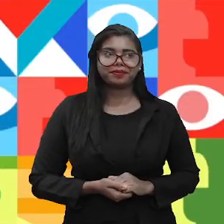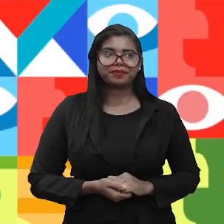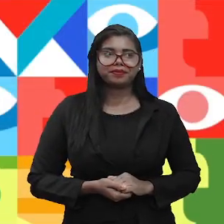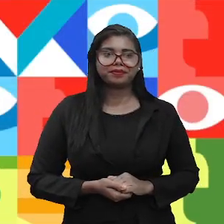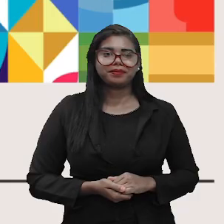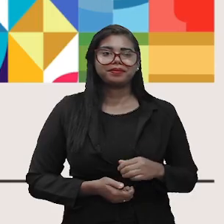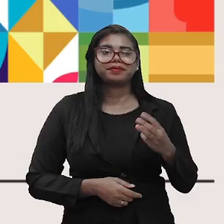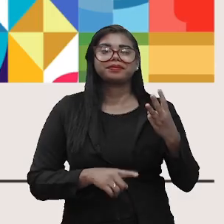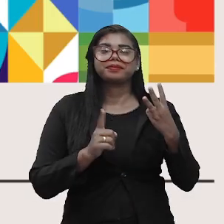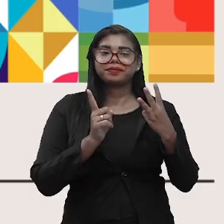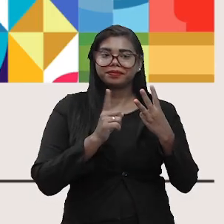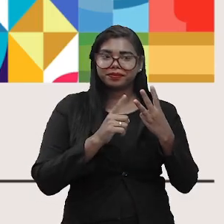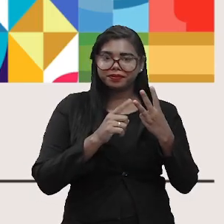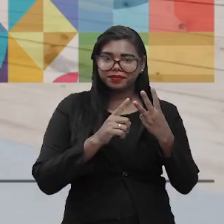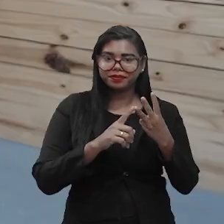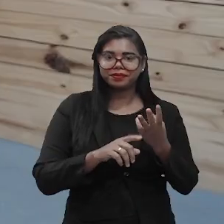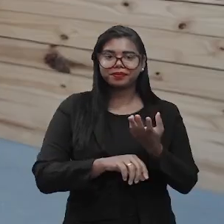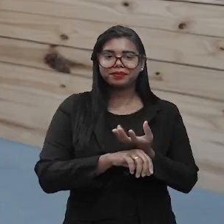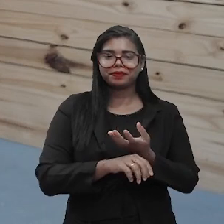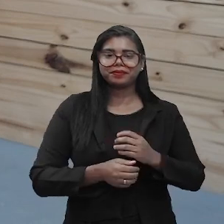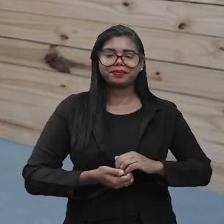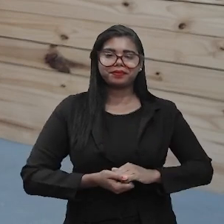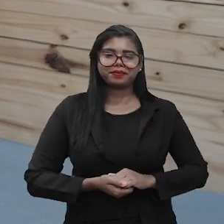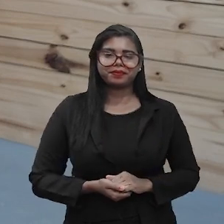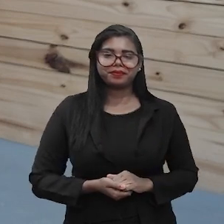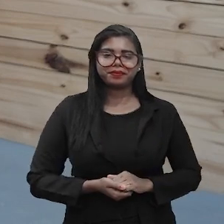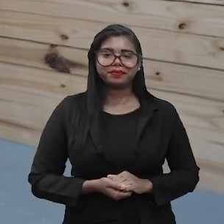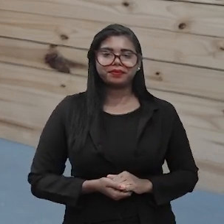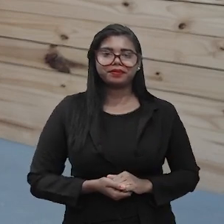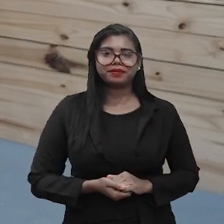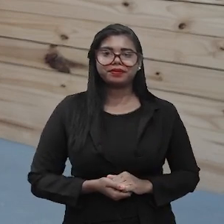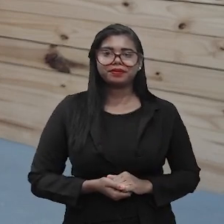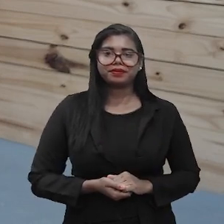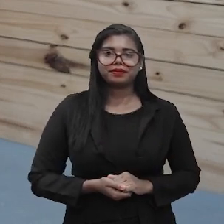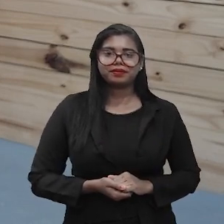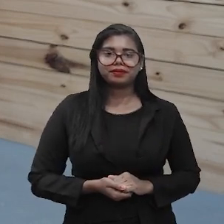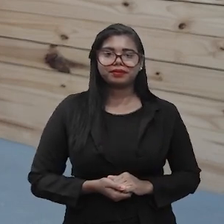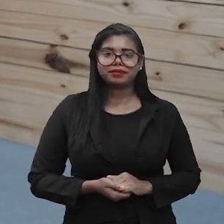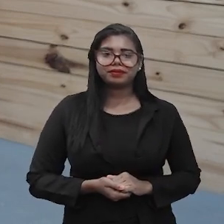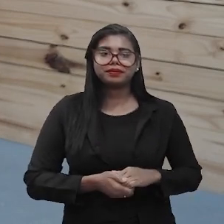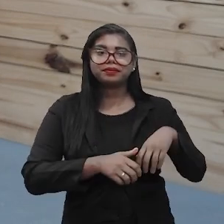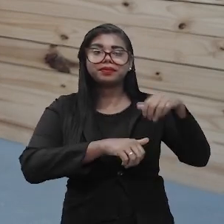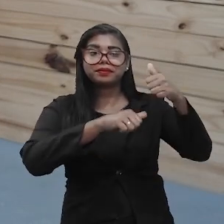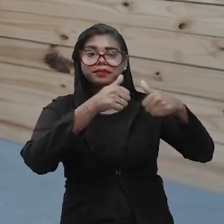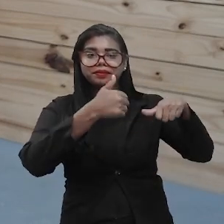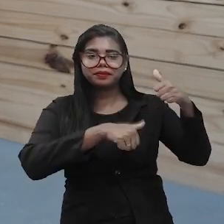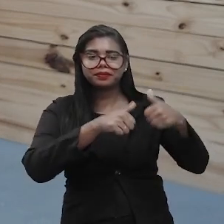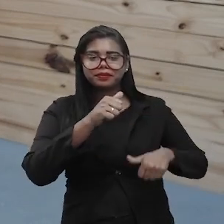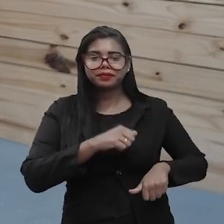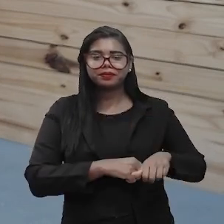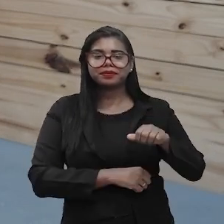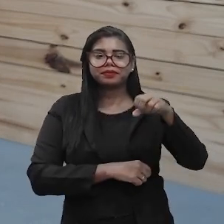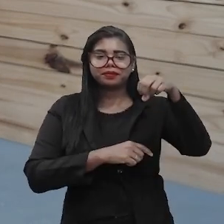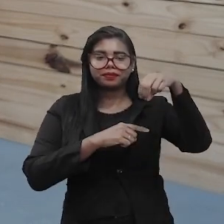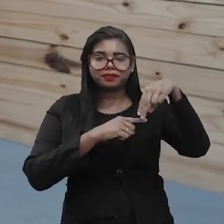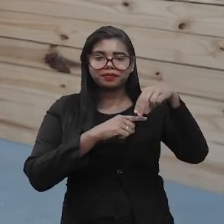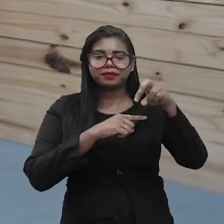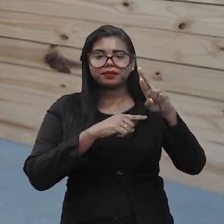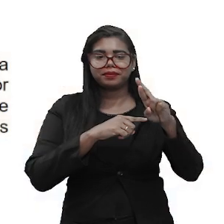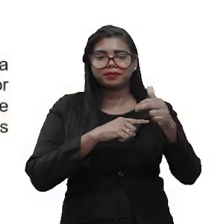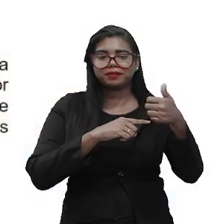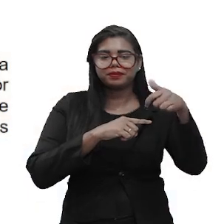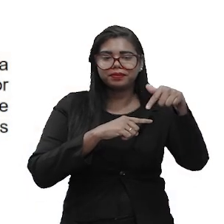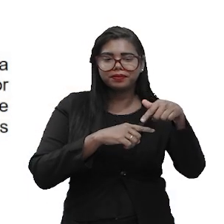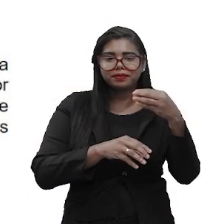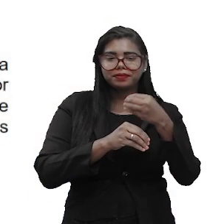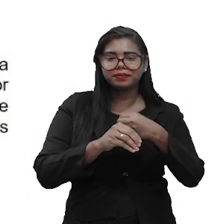unidade, que diz analisar a NR17, bem como